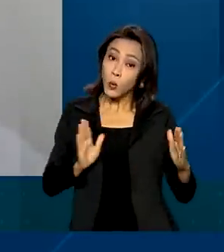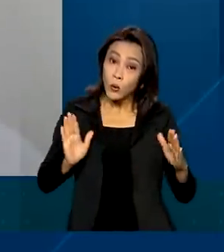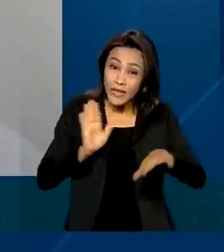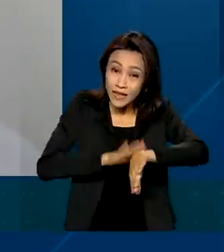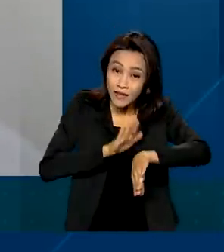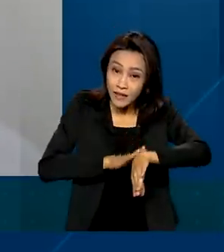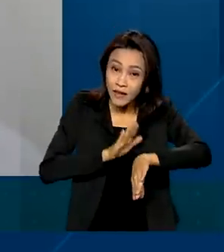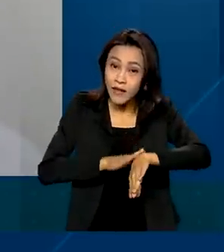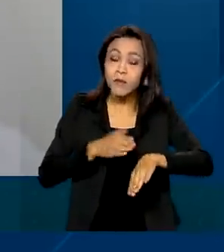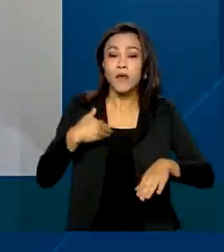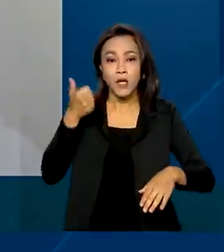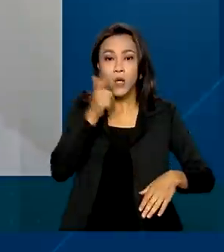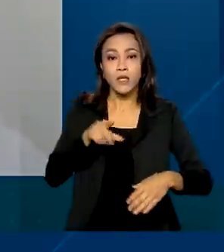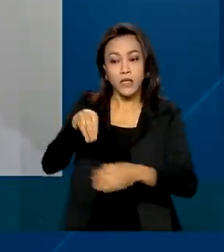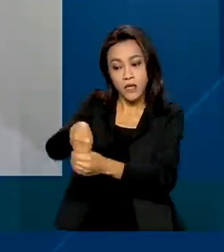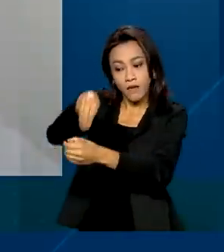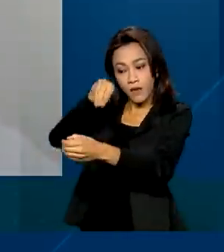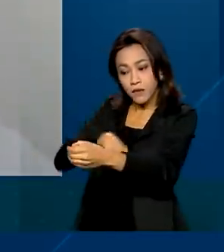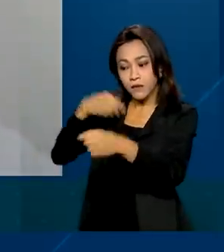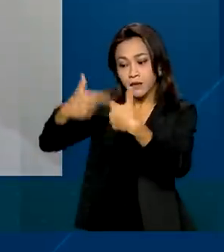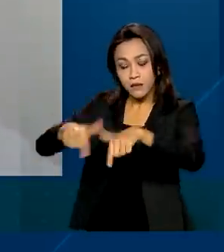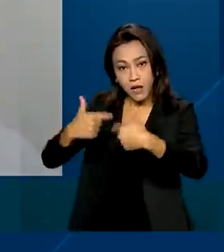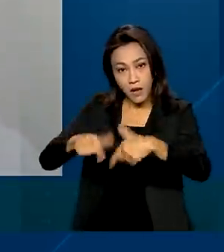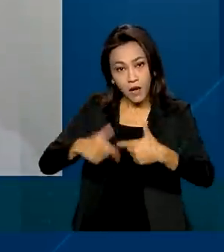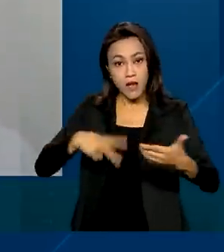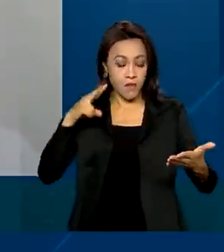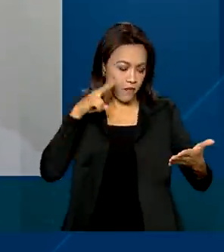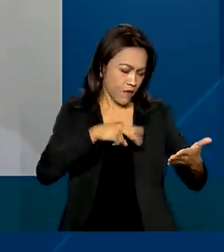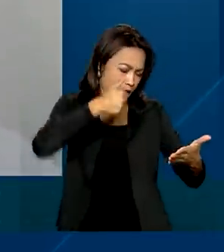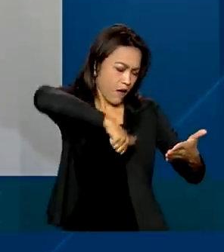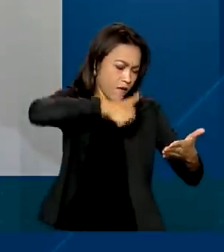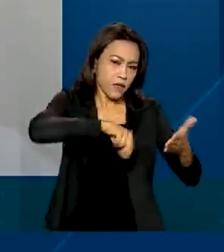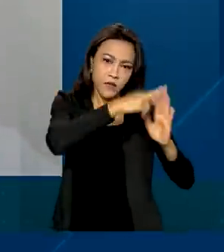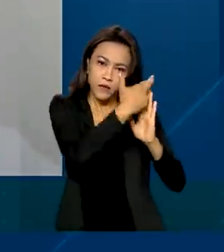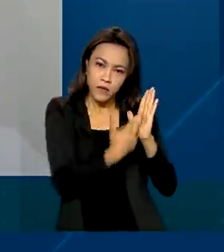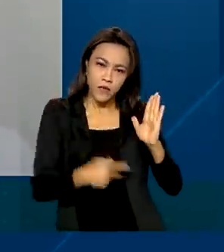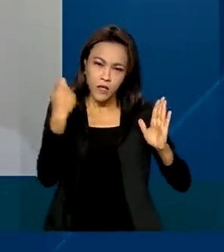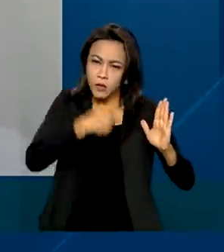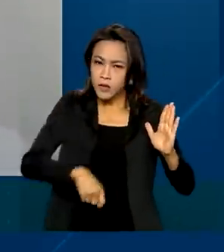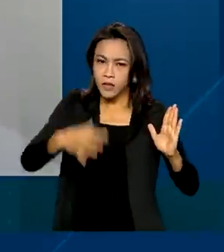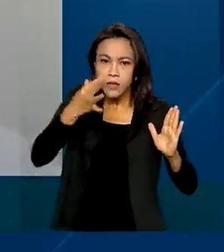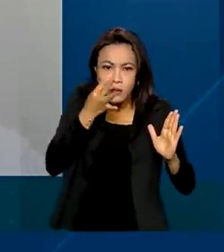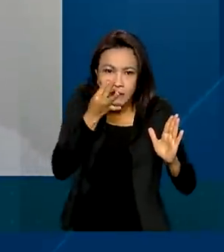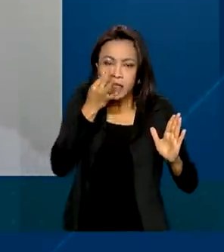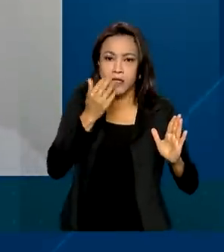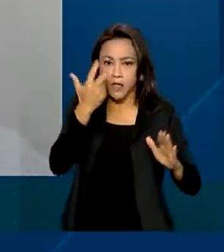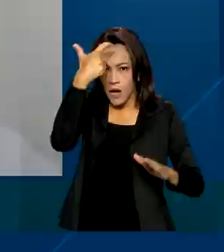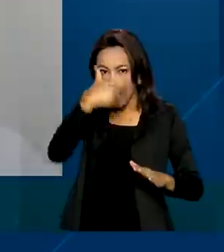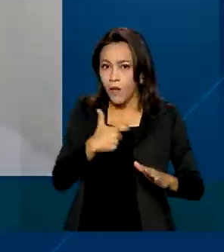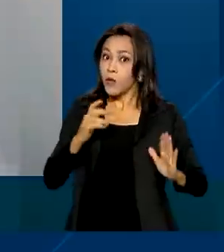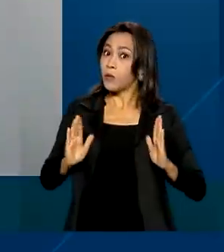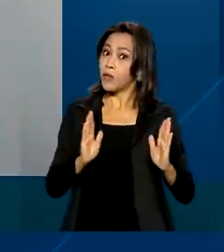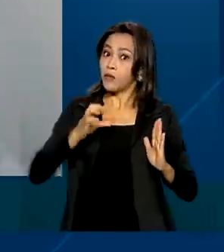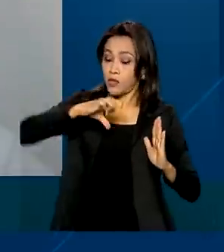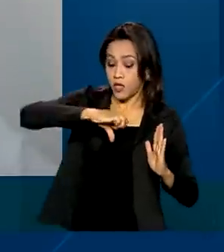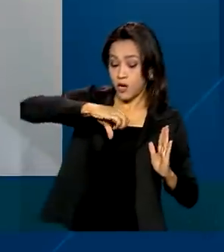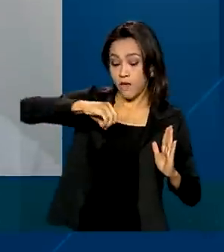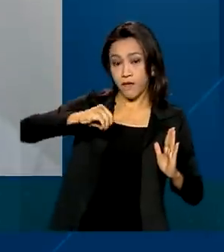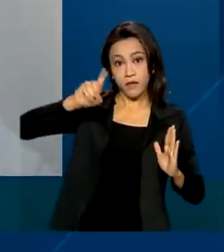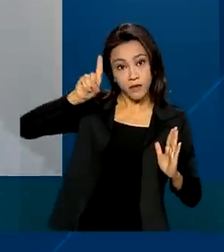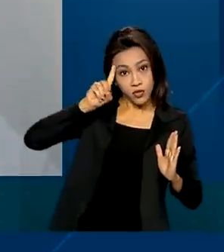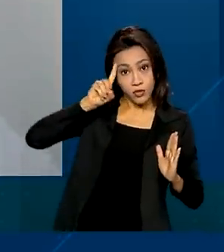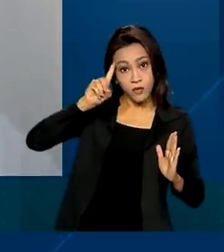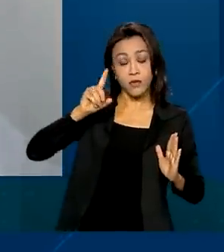conseguir esse afastamento via análise documental sem perícia presencial é por 90 dias. Se ele estiver